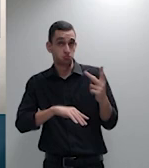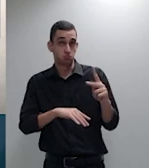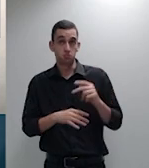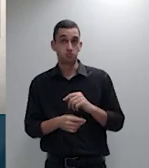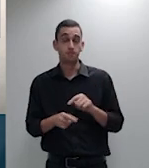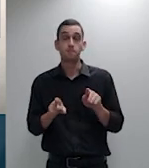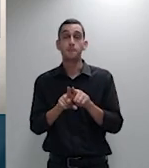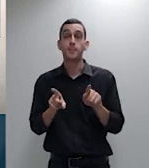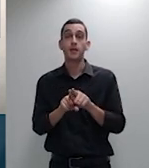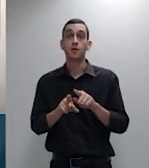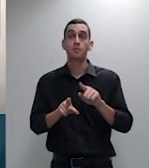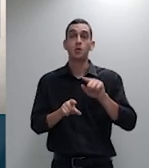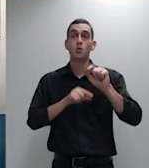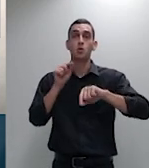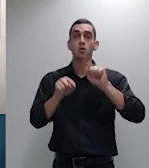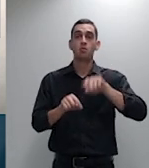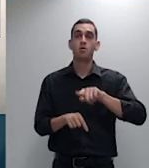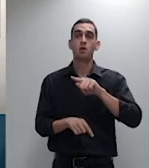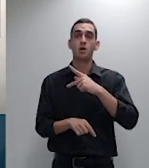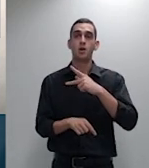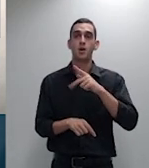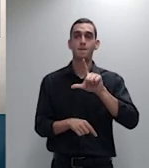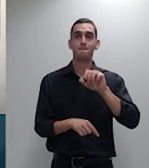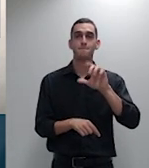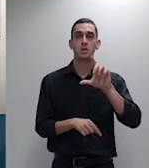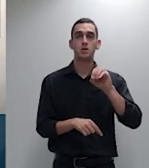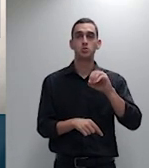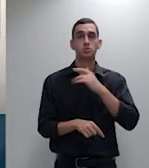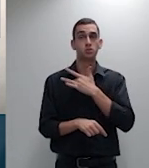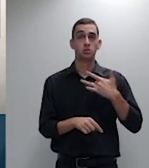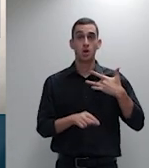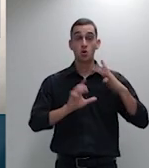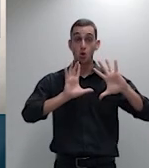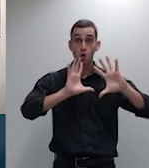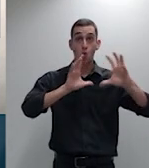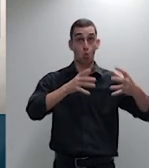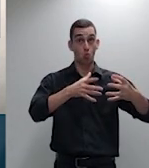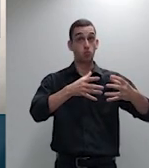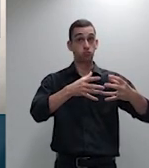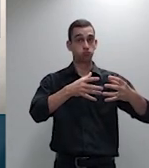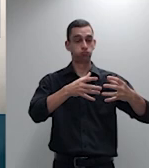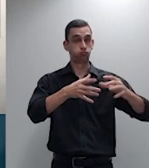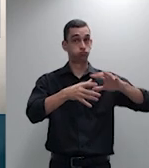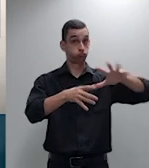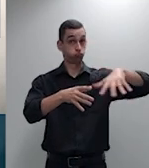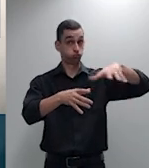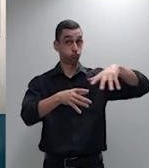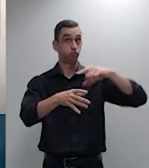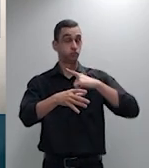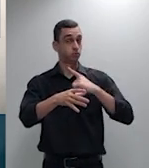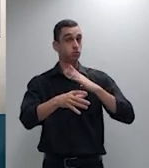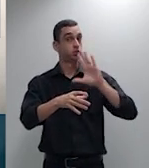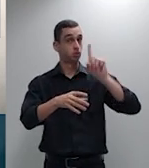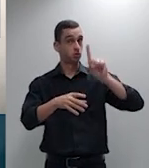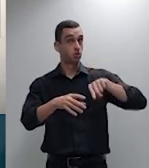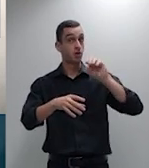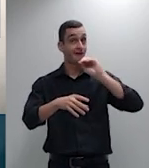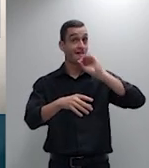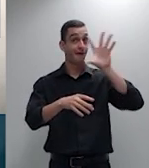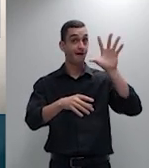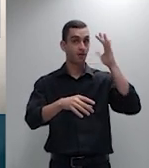coletivo de outra sorte também nós temos que deixar bem claro e bem sensível que não pode ser um plano que venha